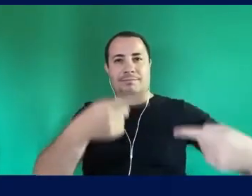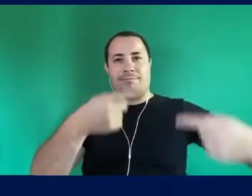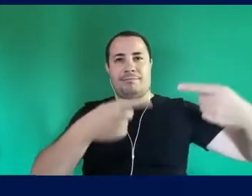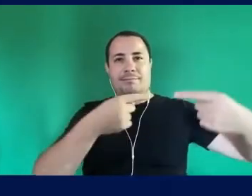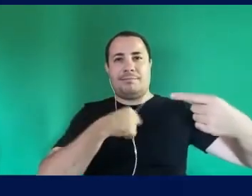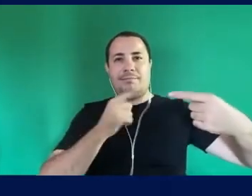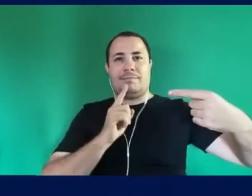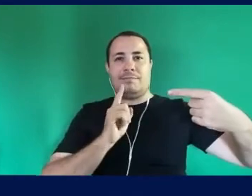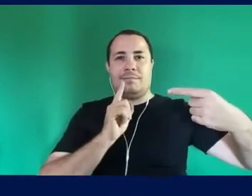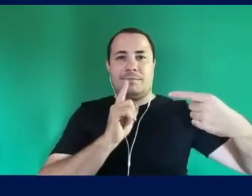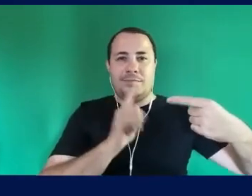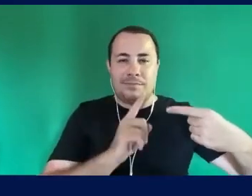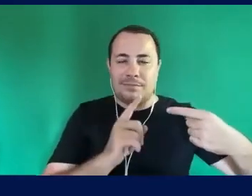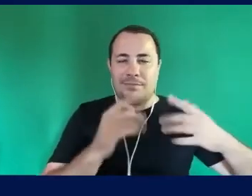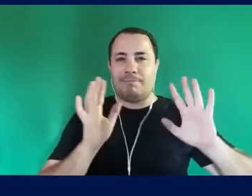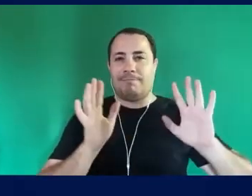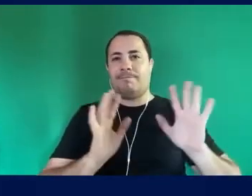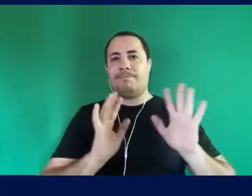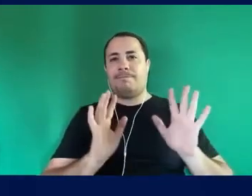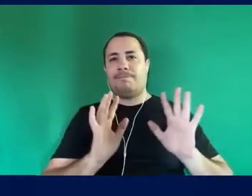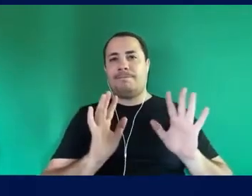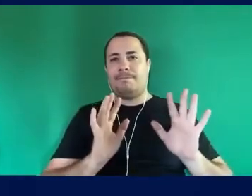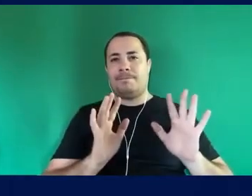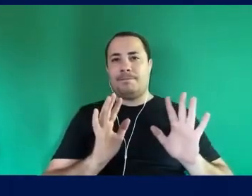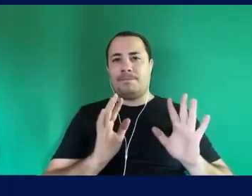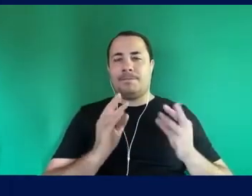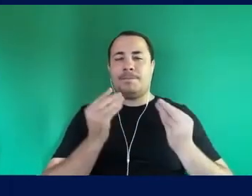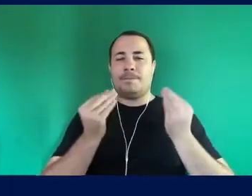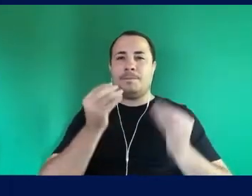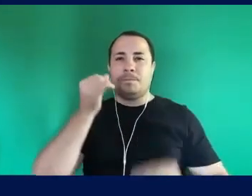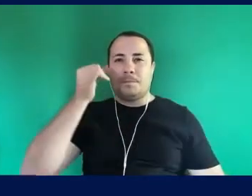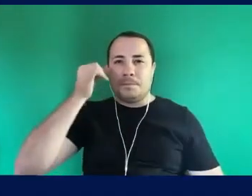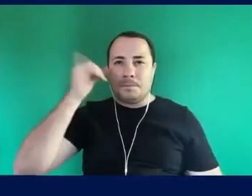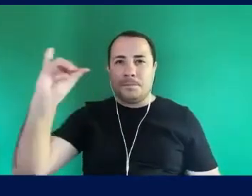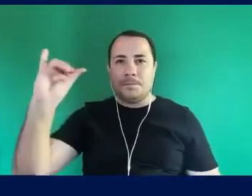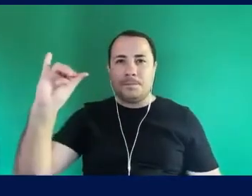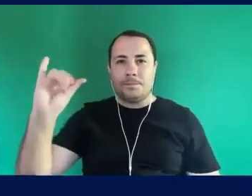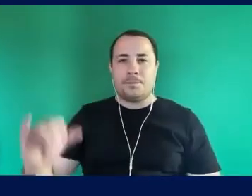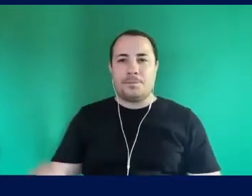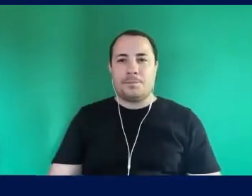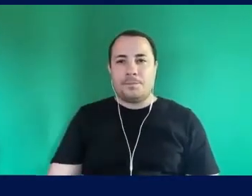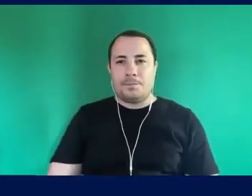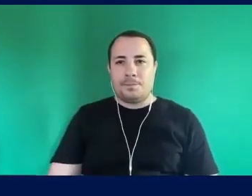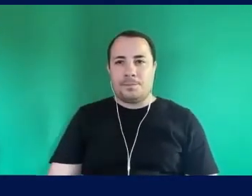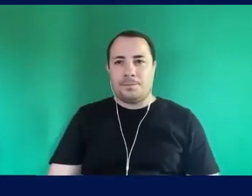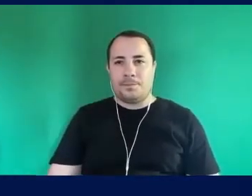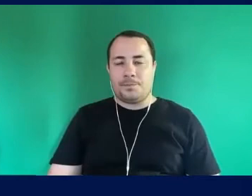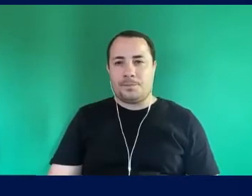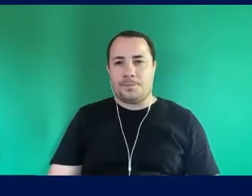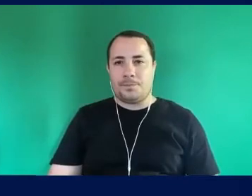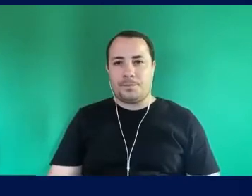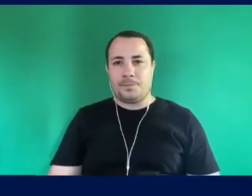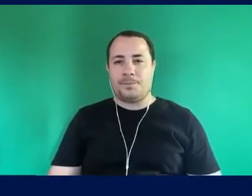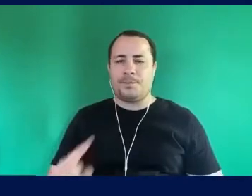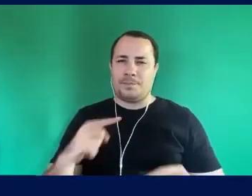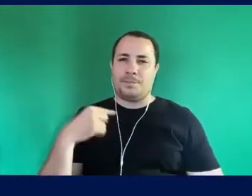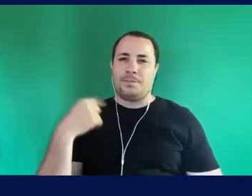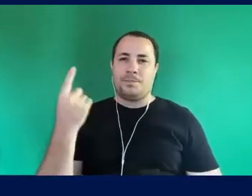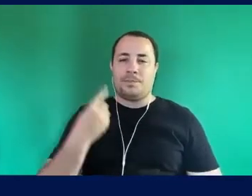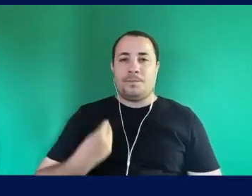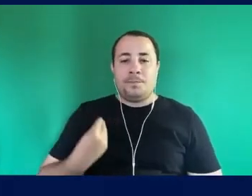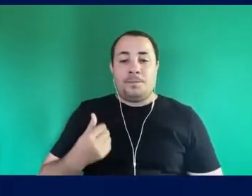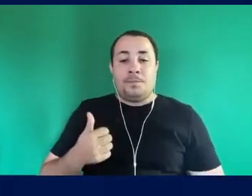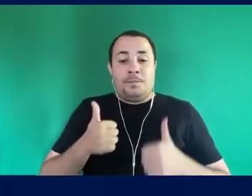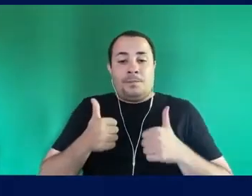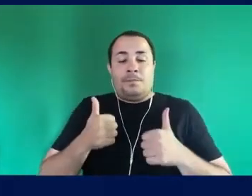Que seja essa Do pacto Por uma articulação Do real Pra que todas E todos Vivam melhor Pra que todos E todos Atingam a dignidade